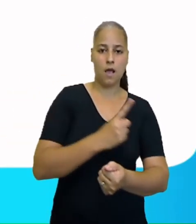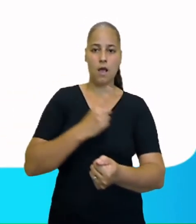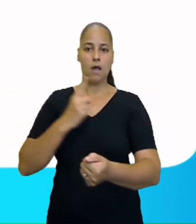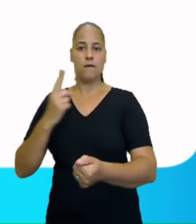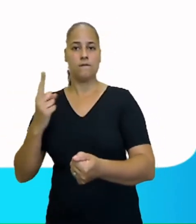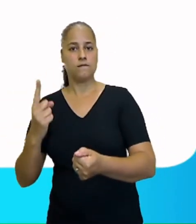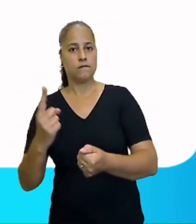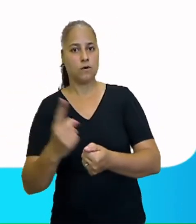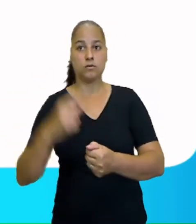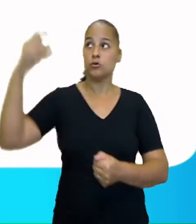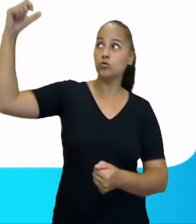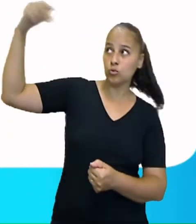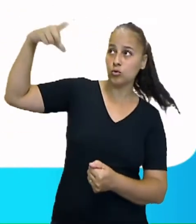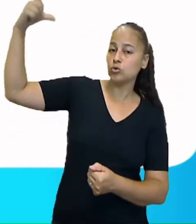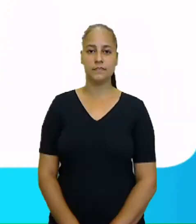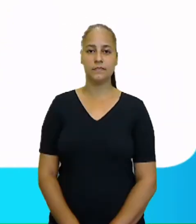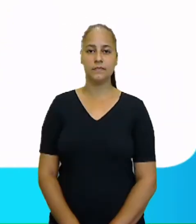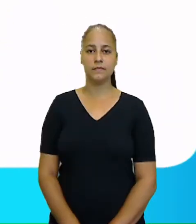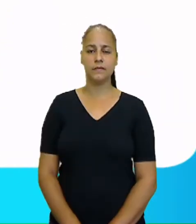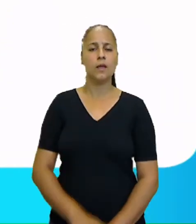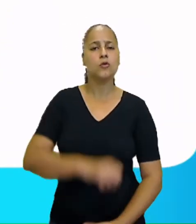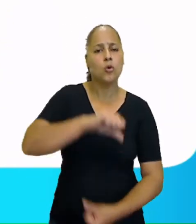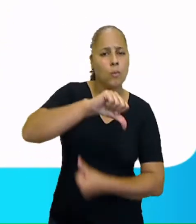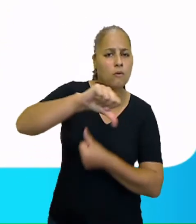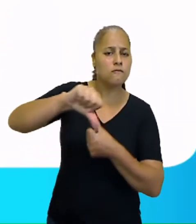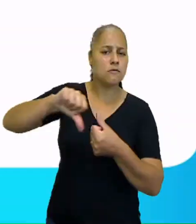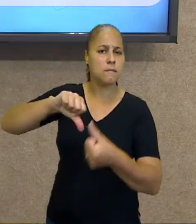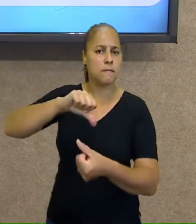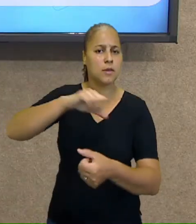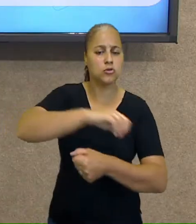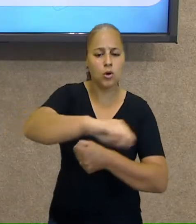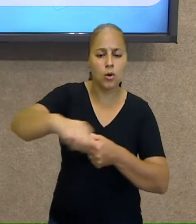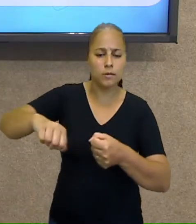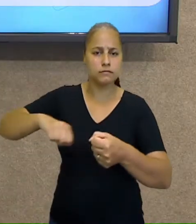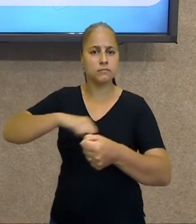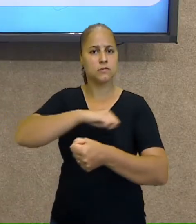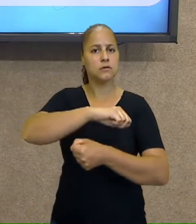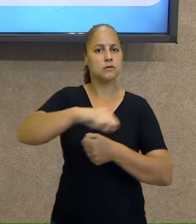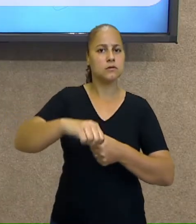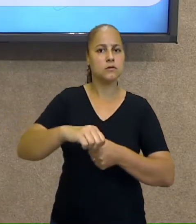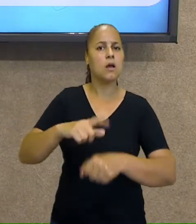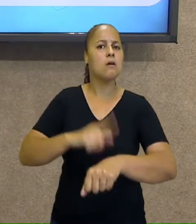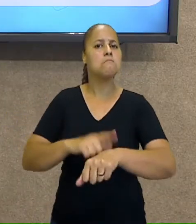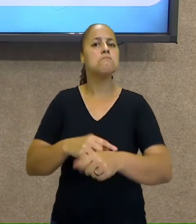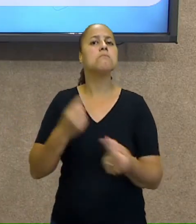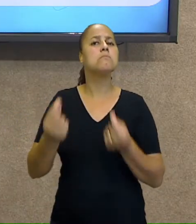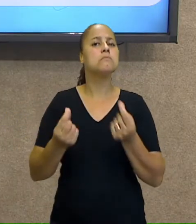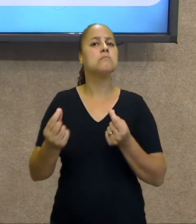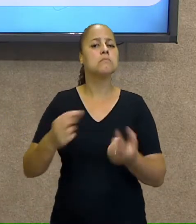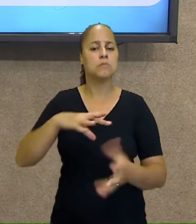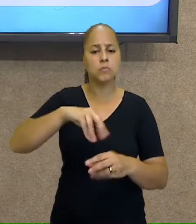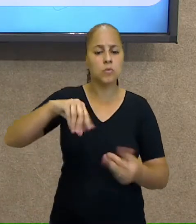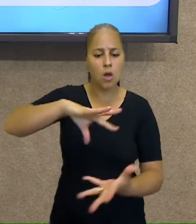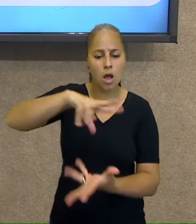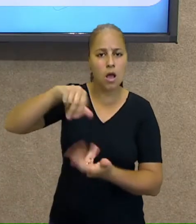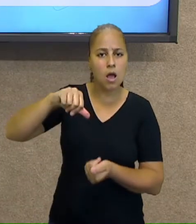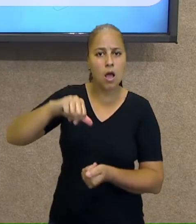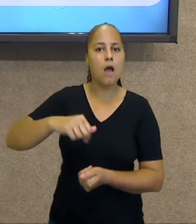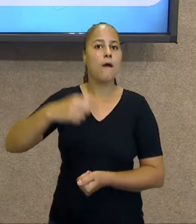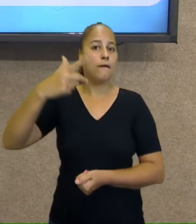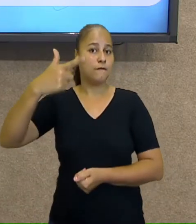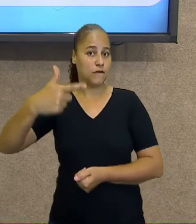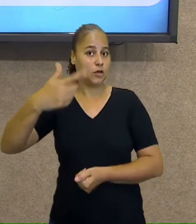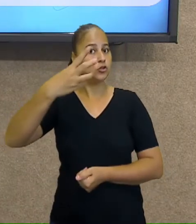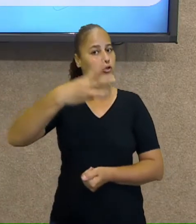em torno do Sol. No movimento de rotação, a Terra demora o quê? 24 horas para fazer a